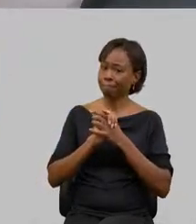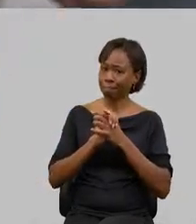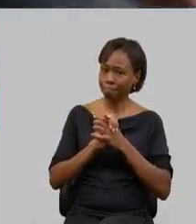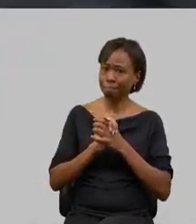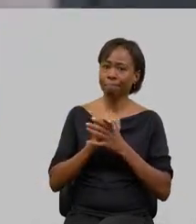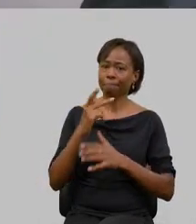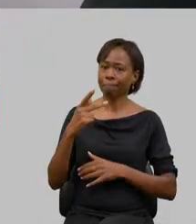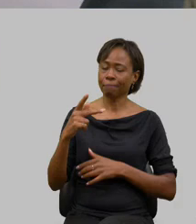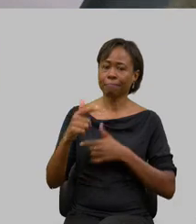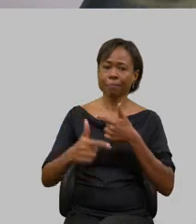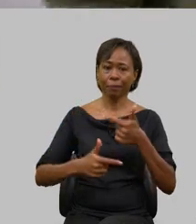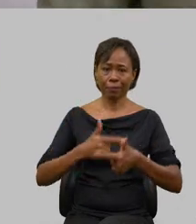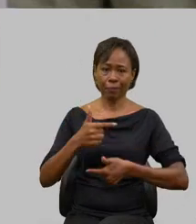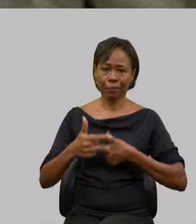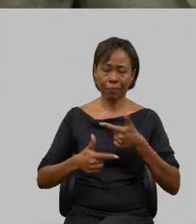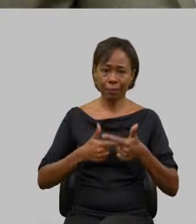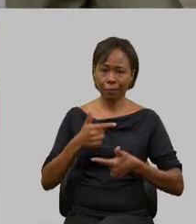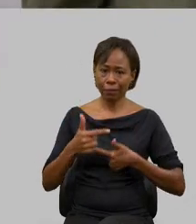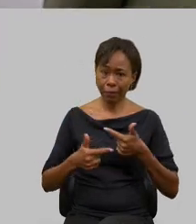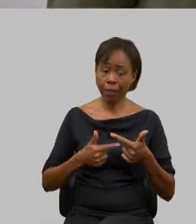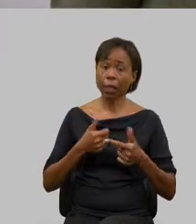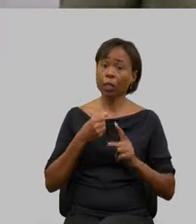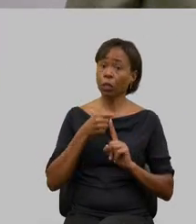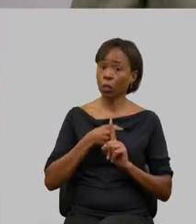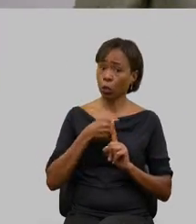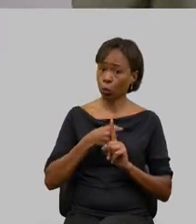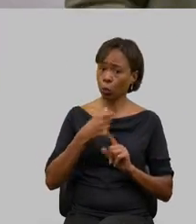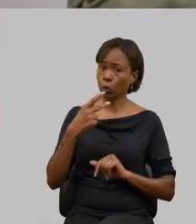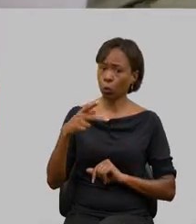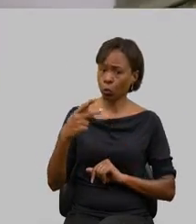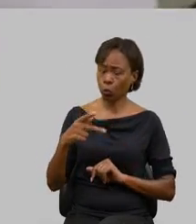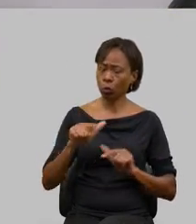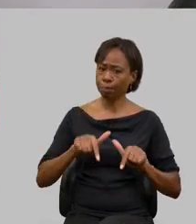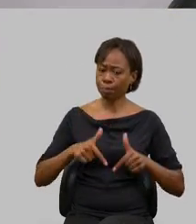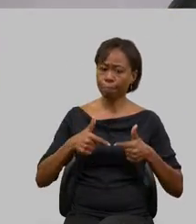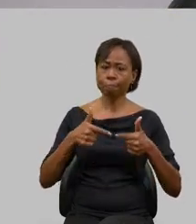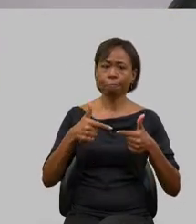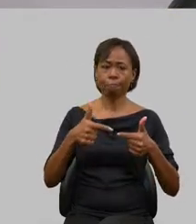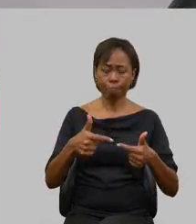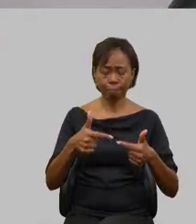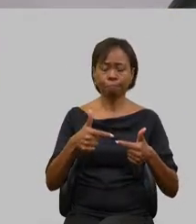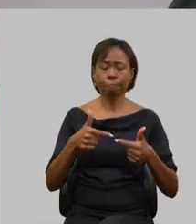trabalho e pela luta que você vem empenhando aí em favor